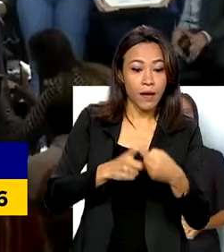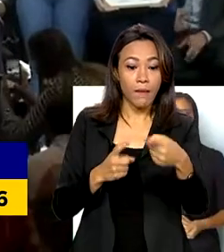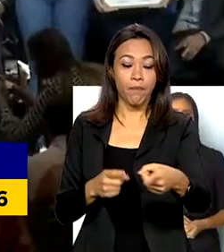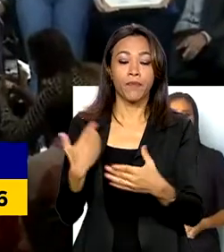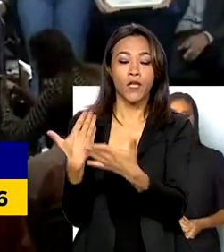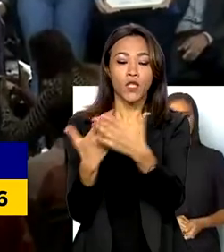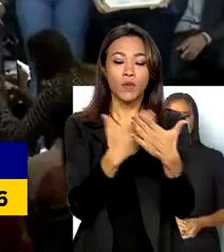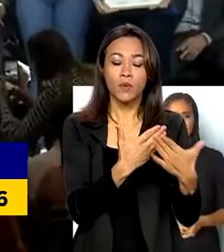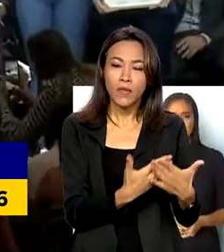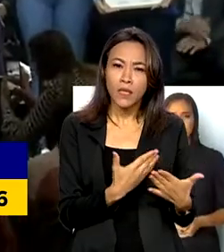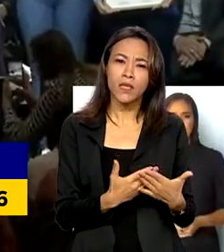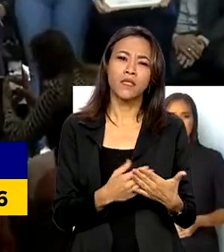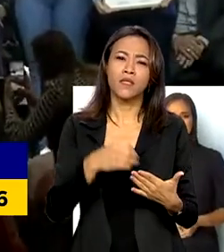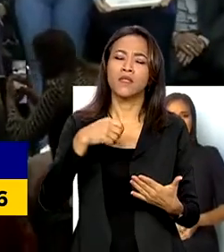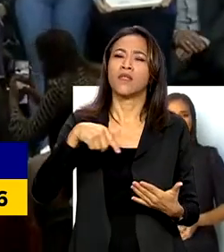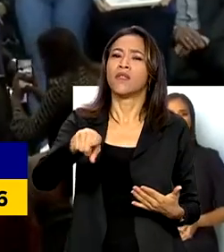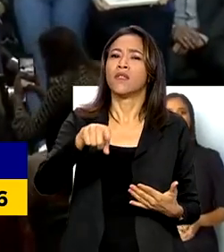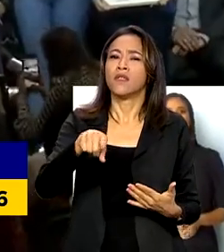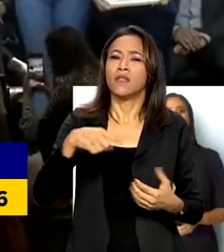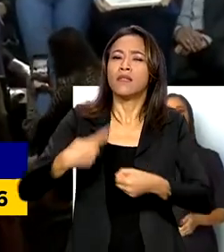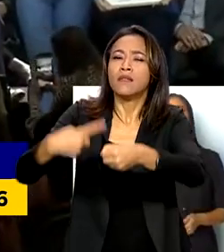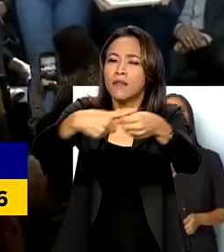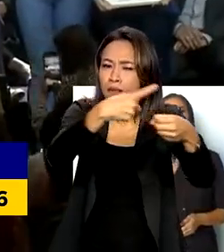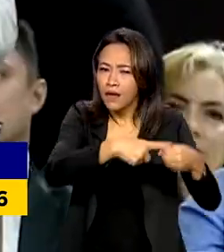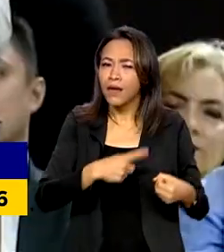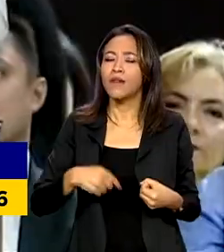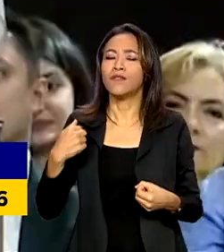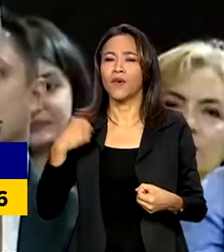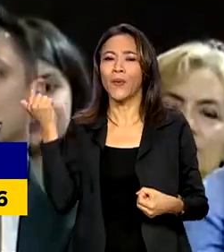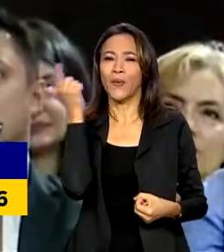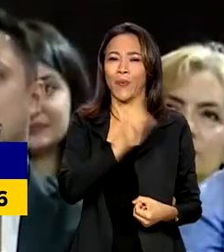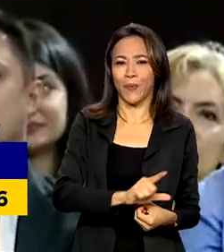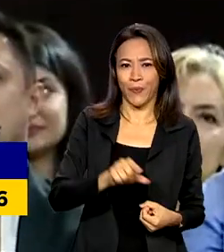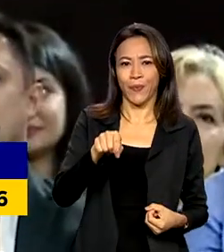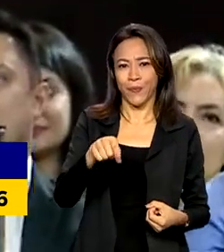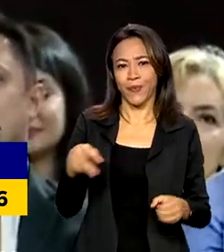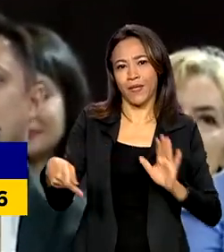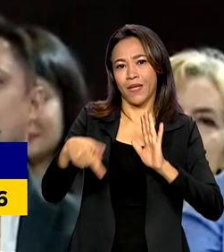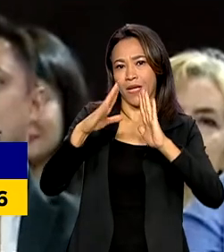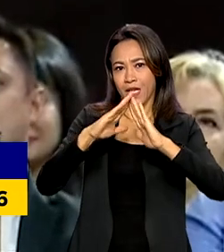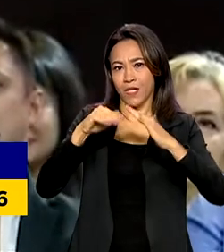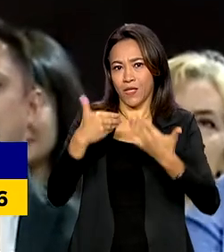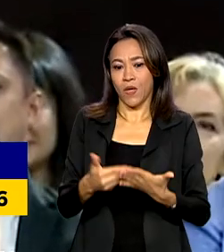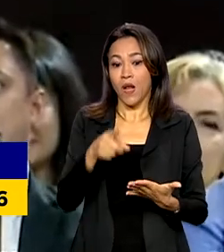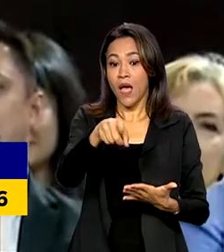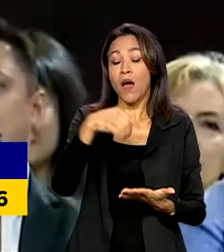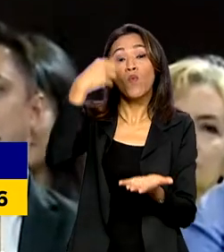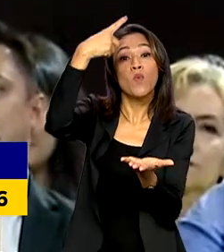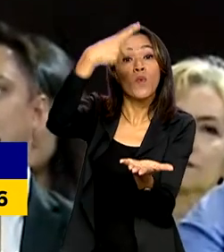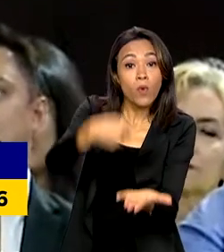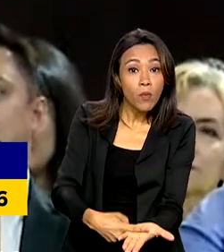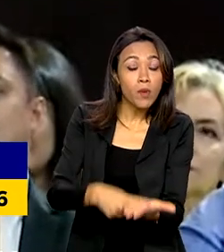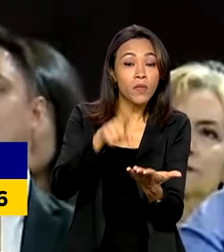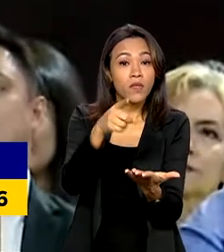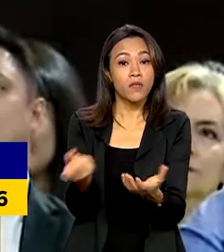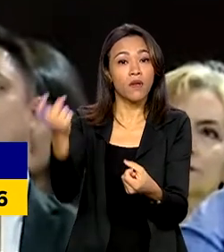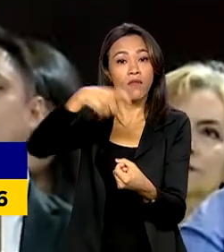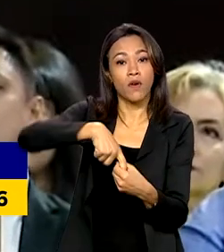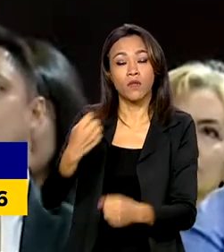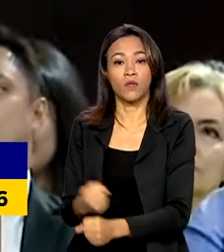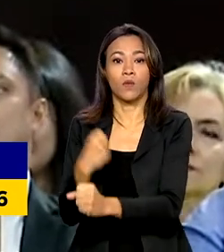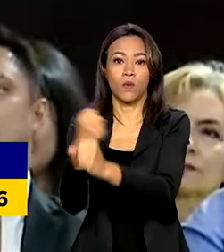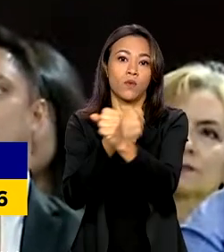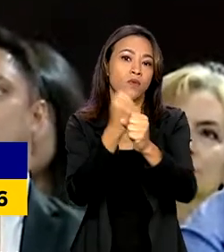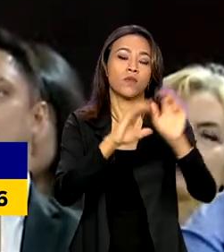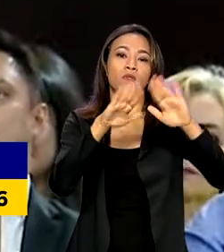municípios paraenses vão ser beneficiados. O anúncio faz parte do Pacto Nacional pela retomada de obras da educação